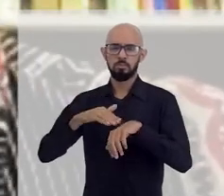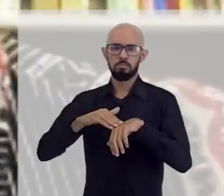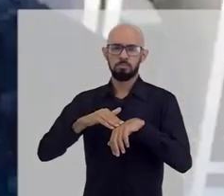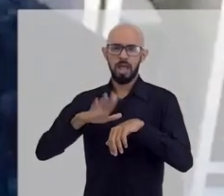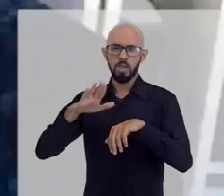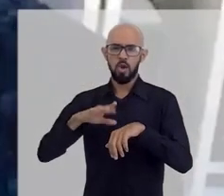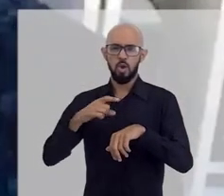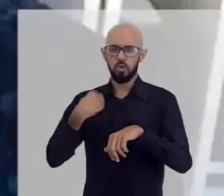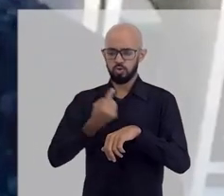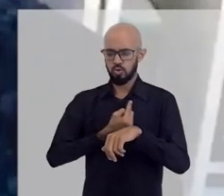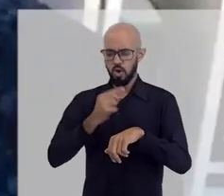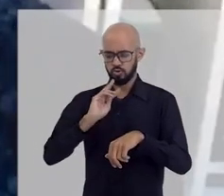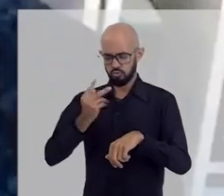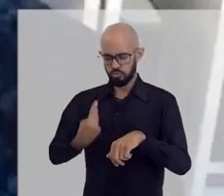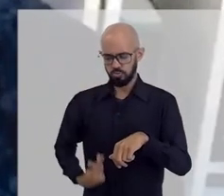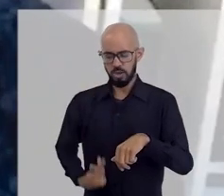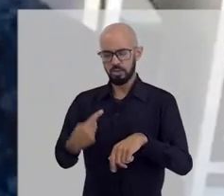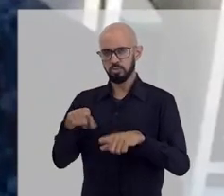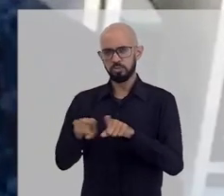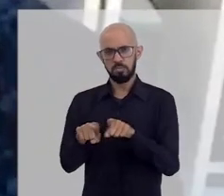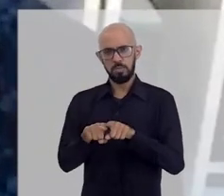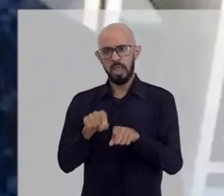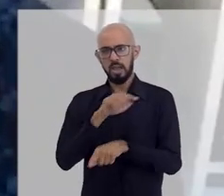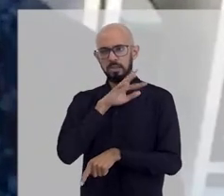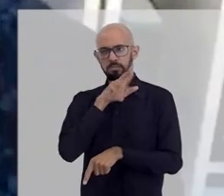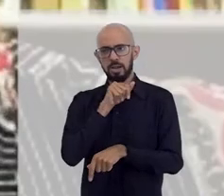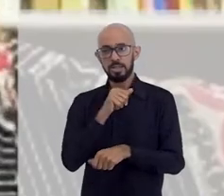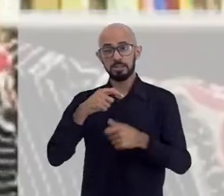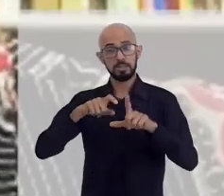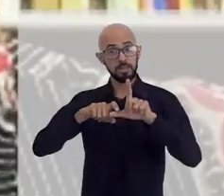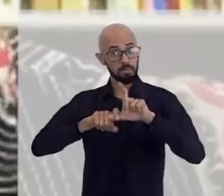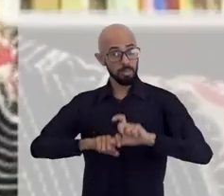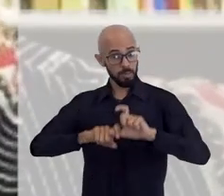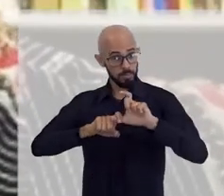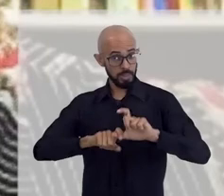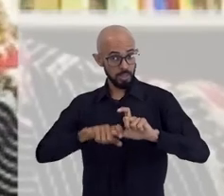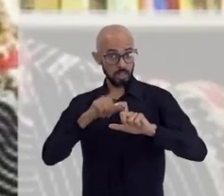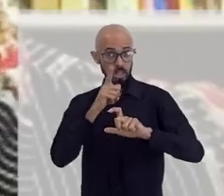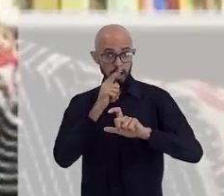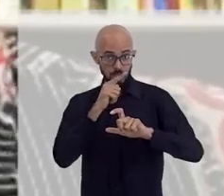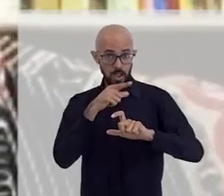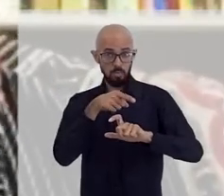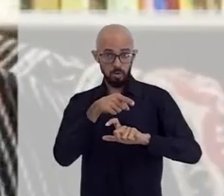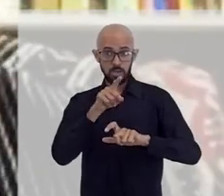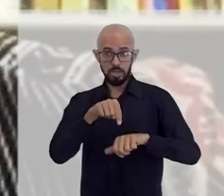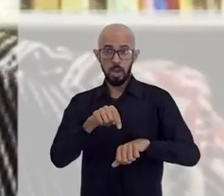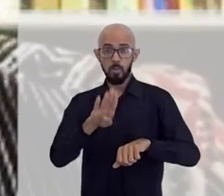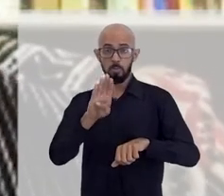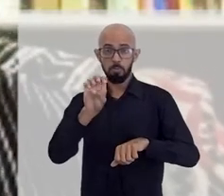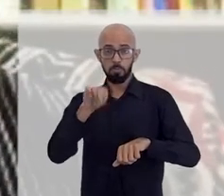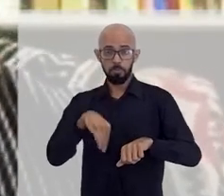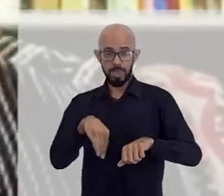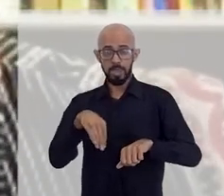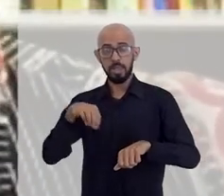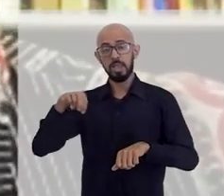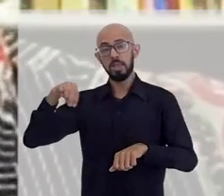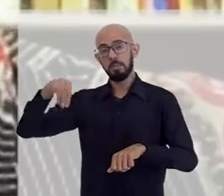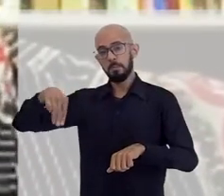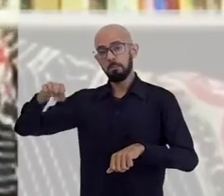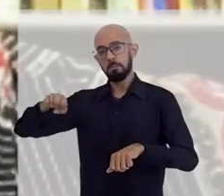conosco, né? Com nós, humanos e animais, de uma maneira geral, que tem uma dependência muito grande desse bem mineral, que é a água, né?